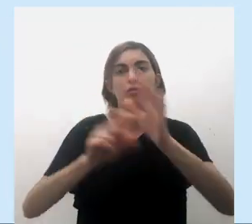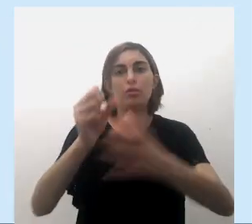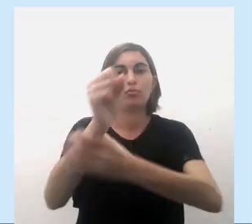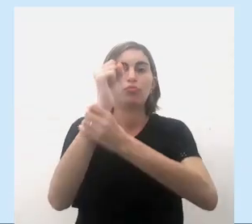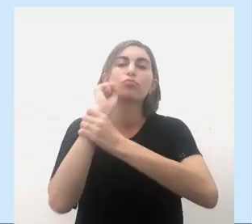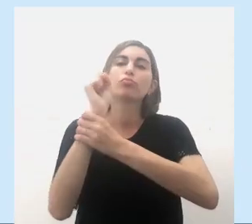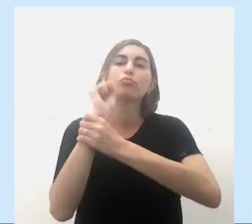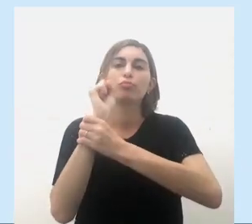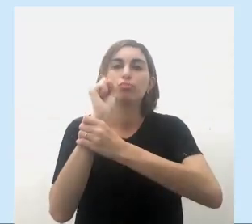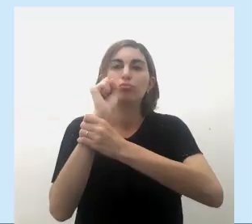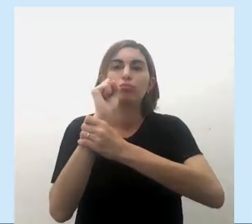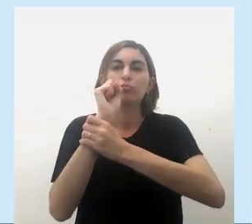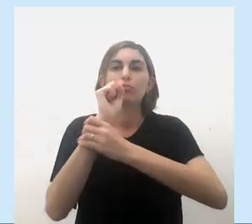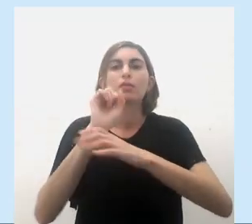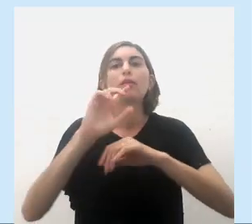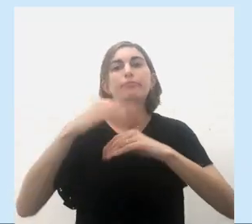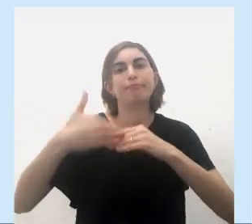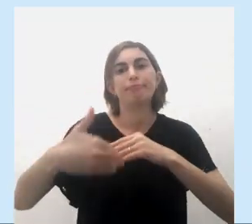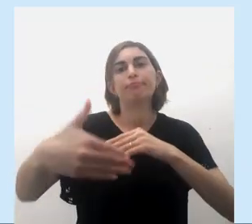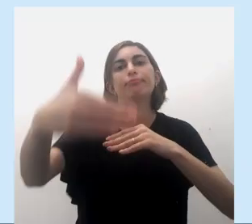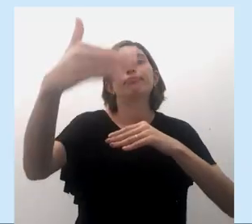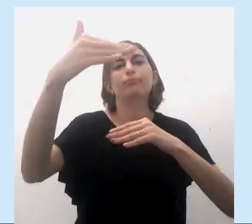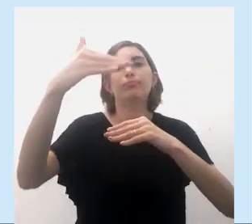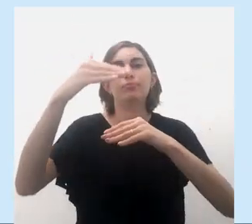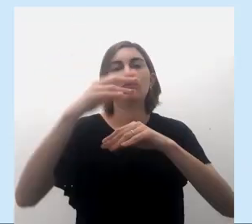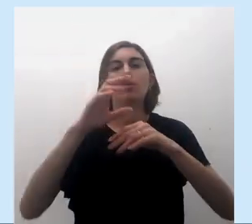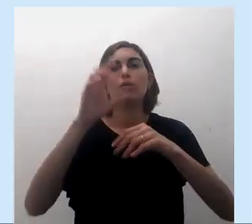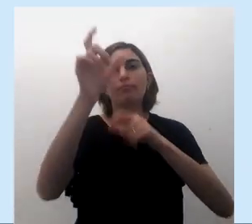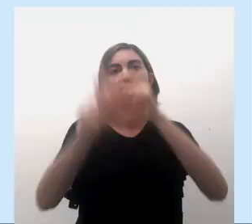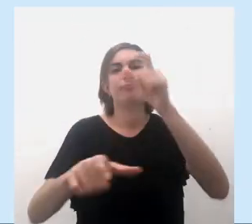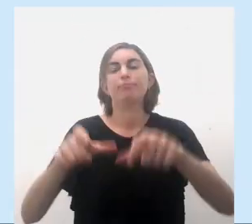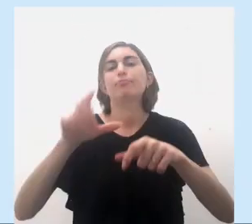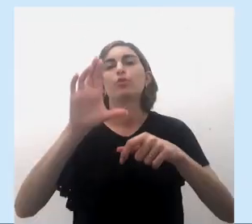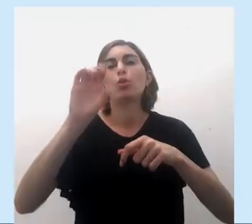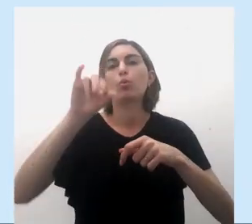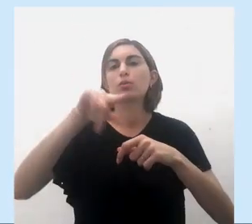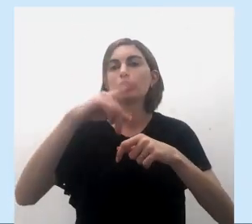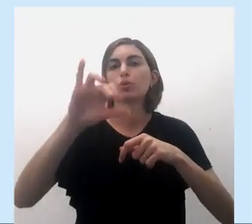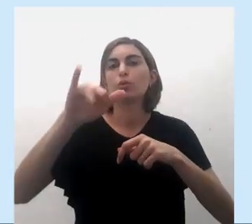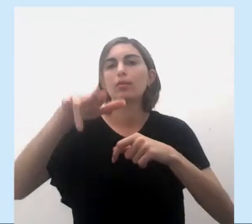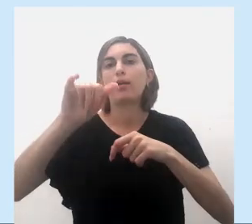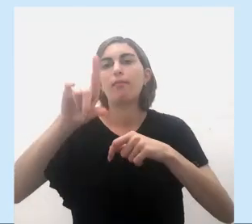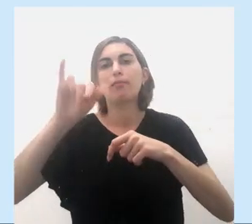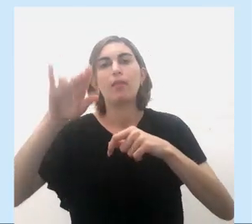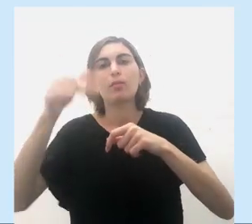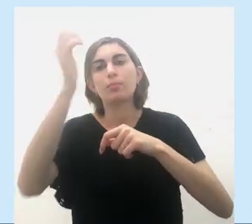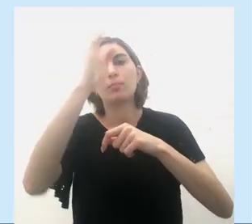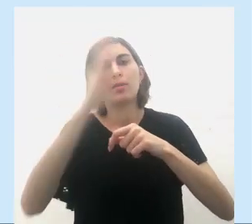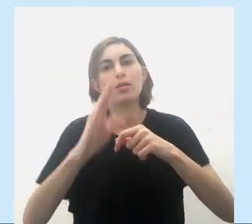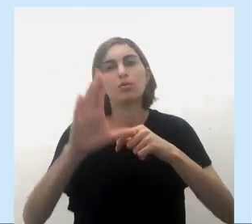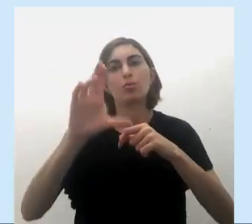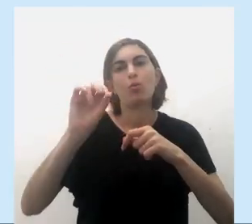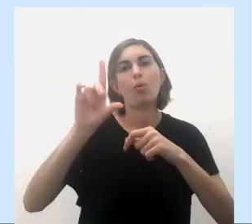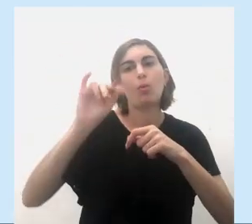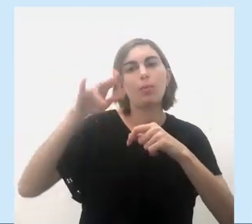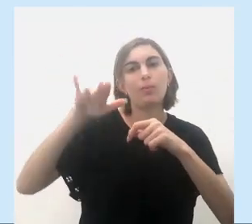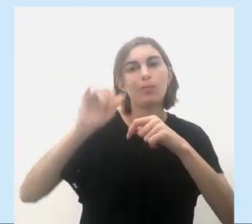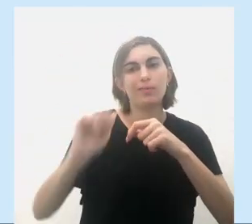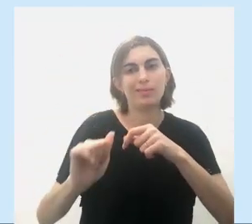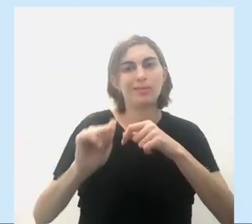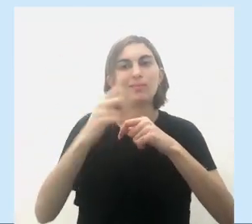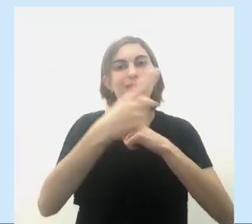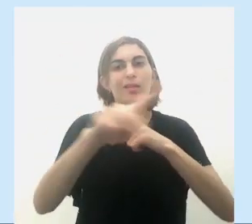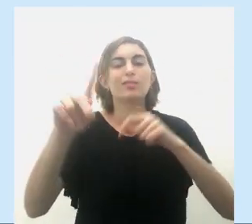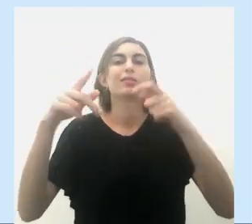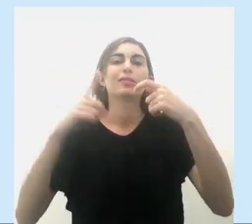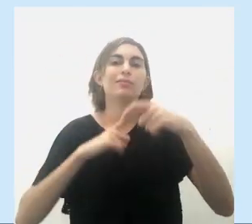direitos assegurados diante da condicionalidade. Ou seja, no Brasil, colônia,